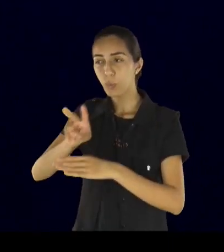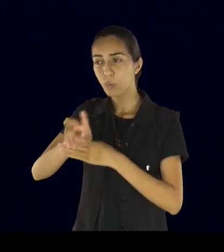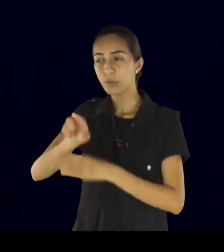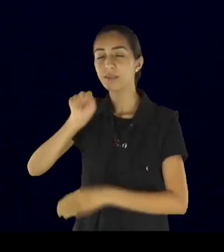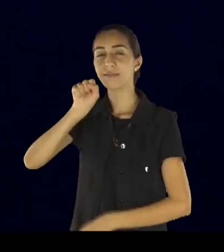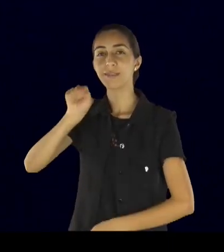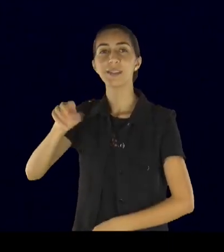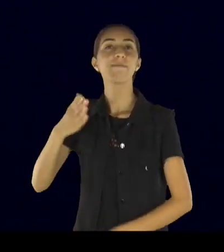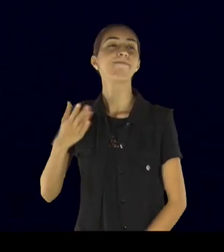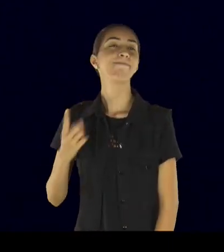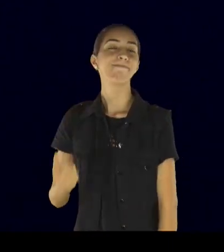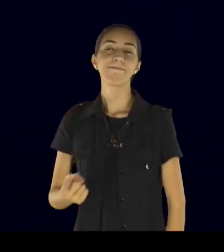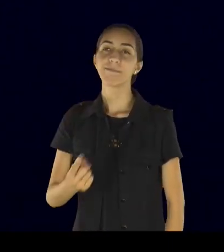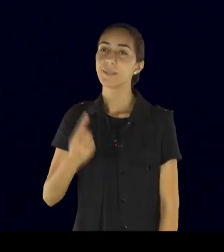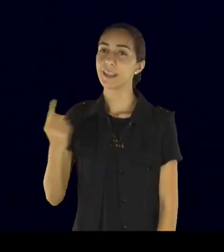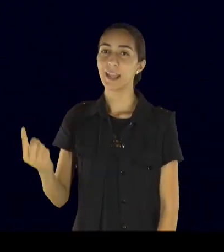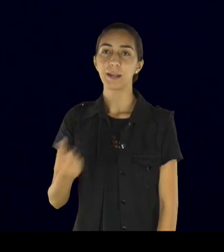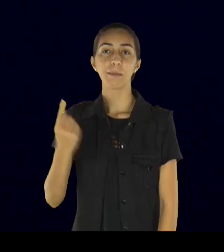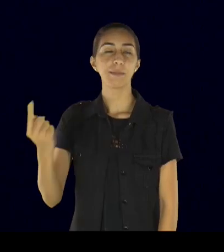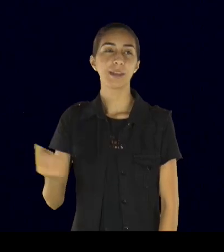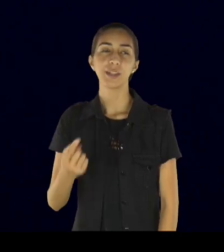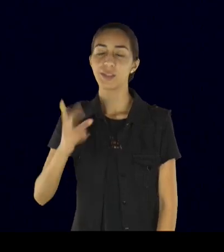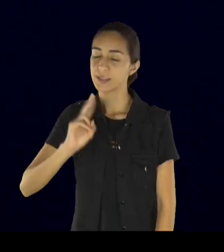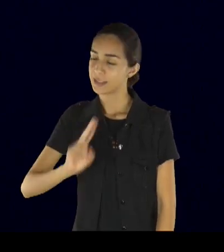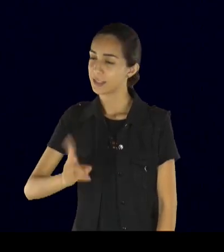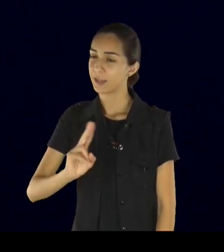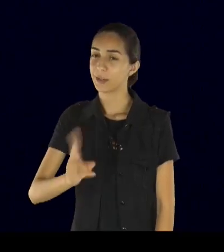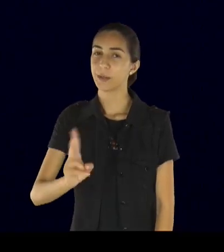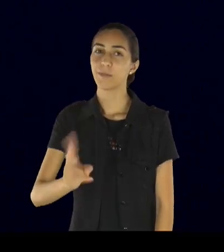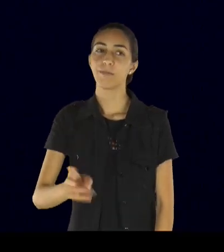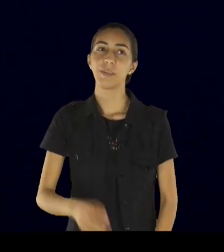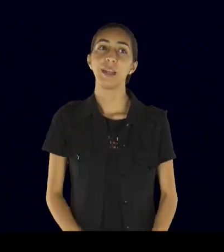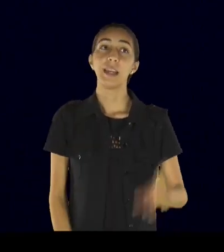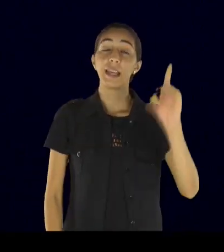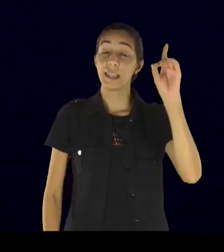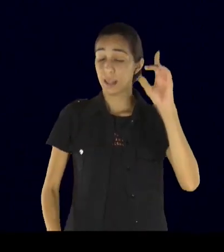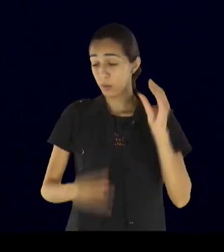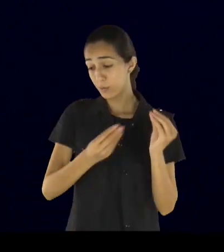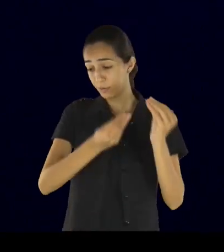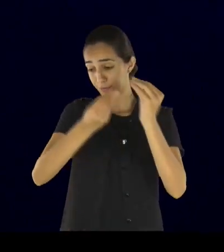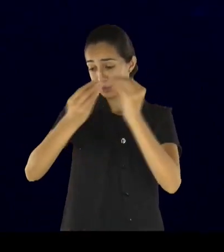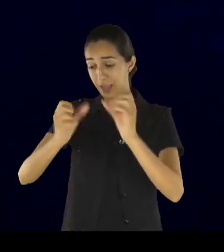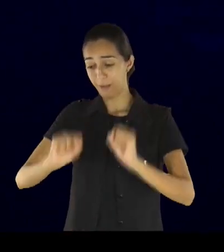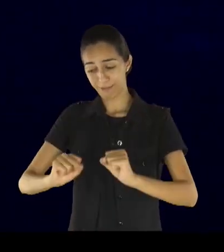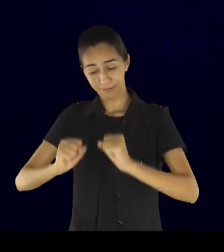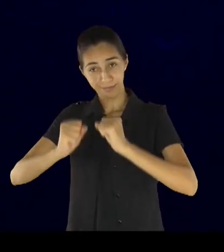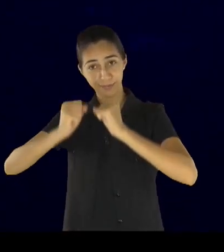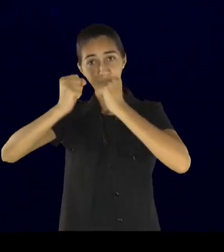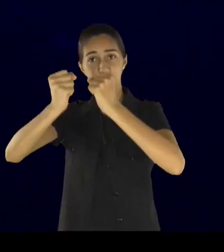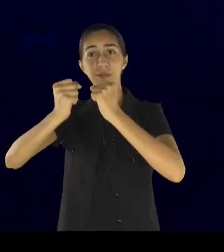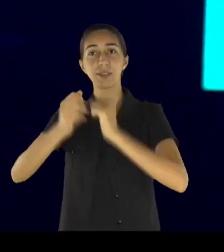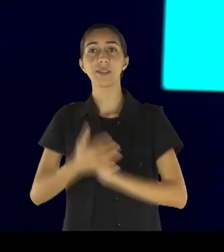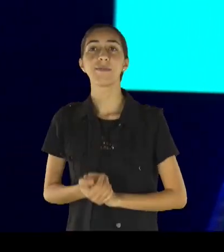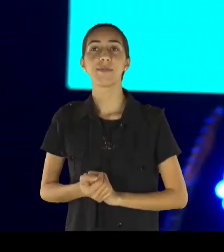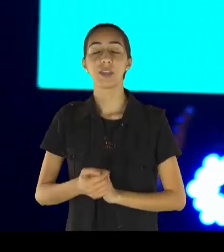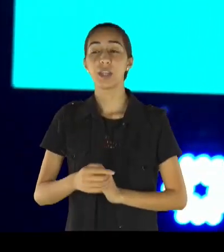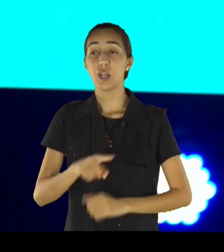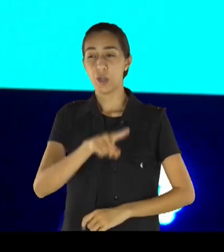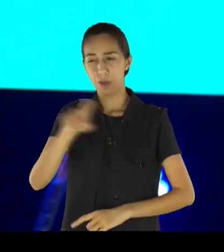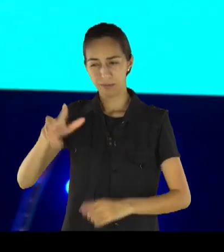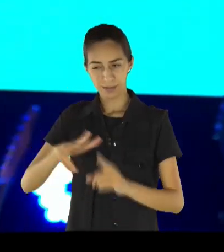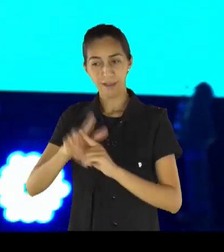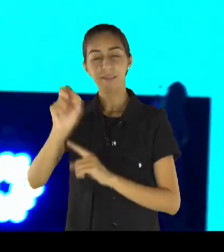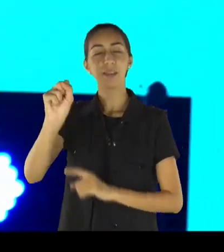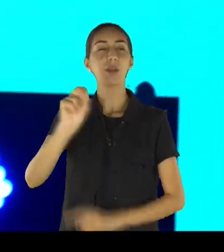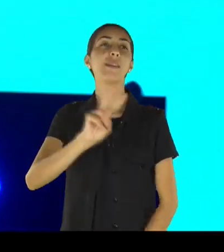fazer você, ter forças, para enfrentar, essas dificuldades, e no final, ele vai te dar vitória, tem bom